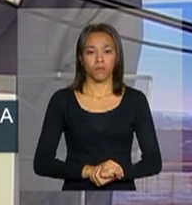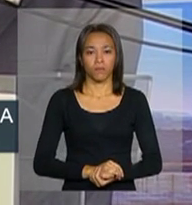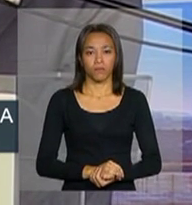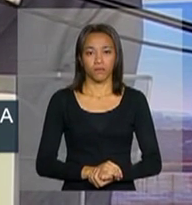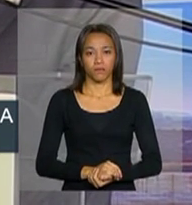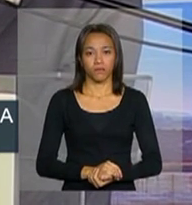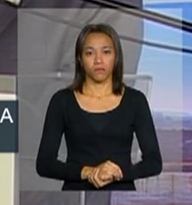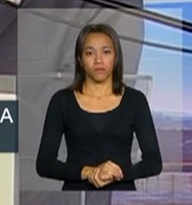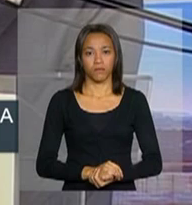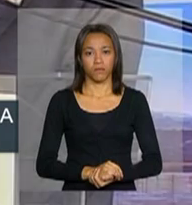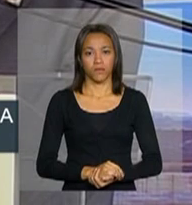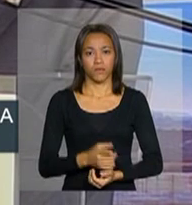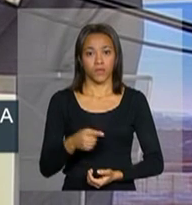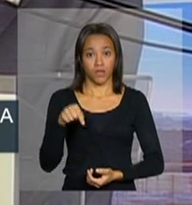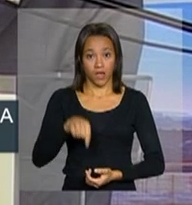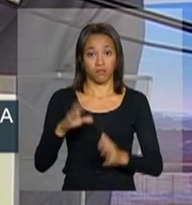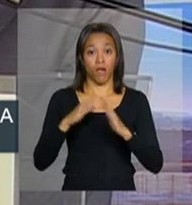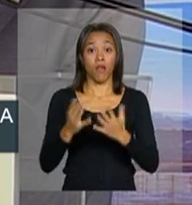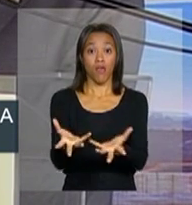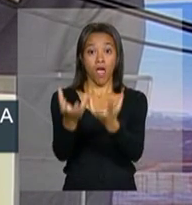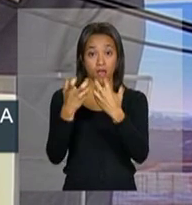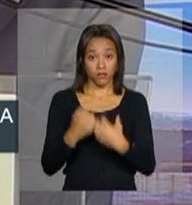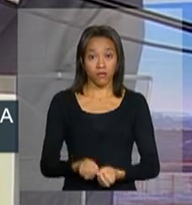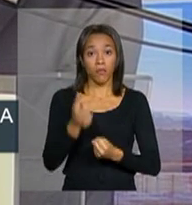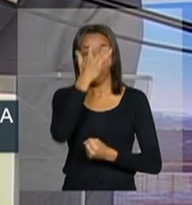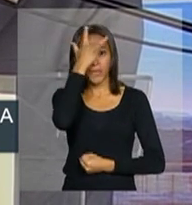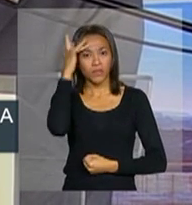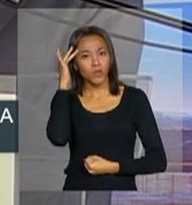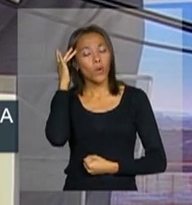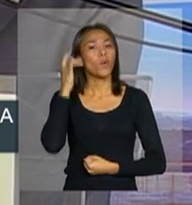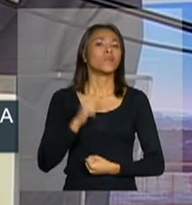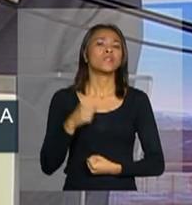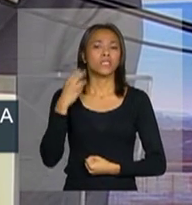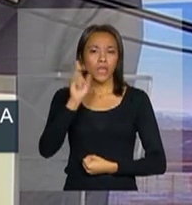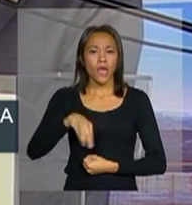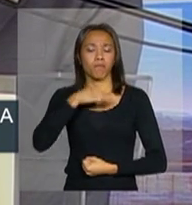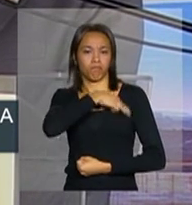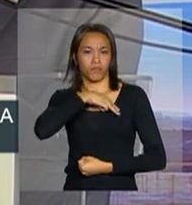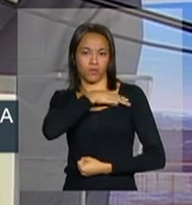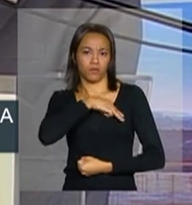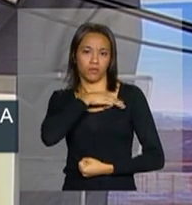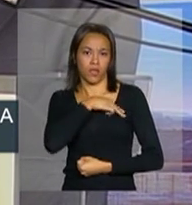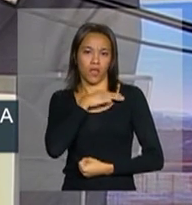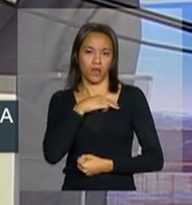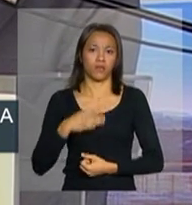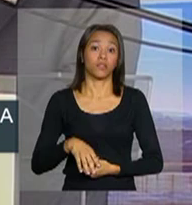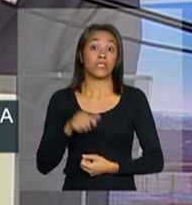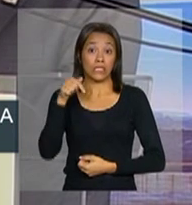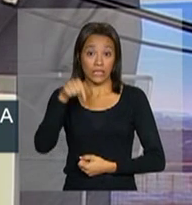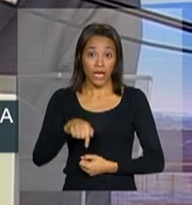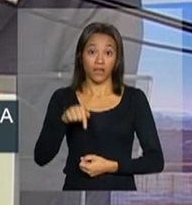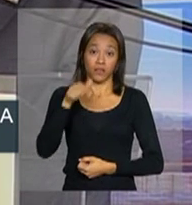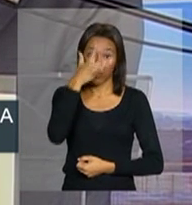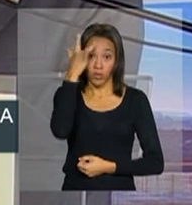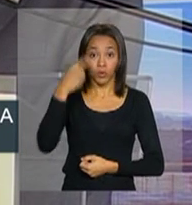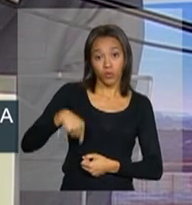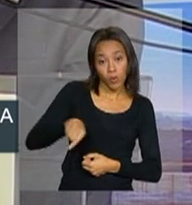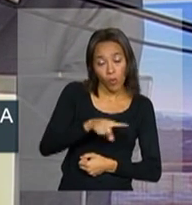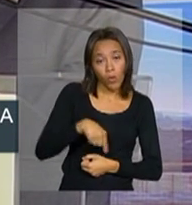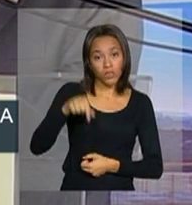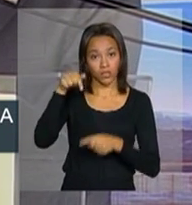recebia pessoas ditas missionárias sobre cujas atividades